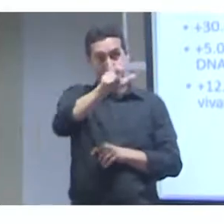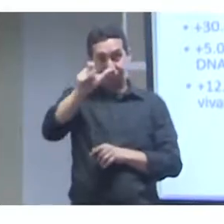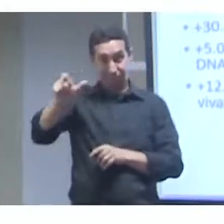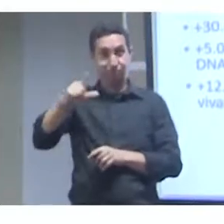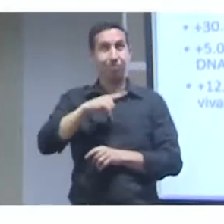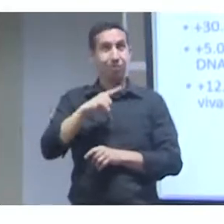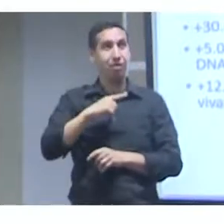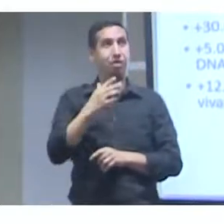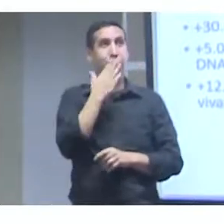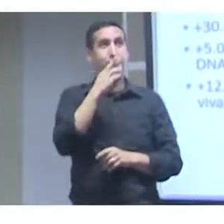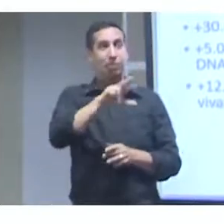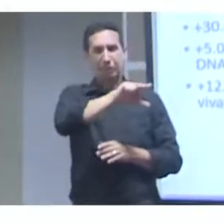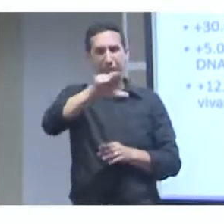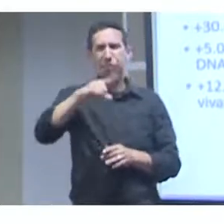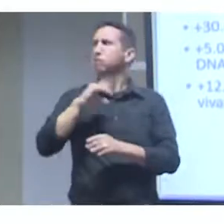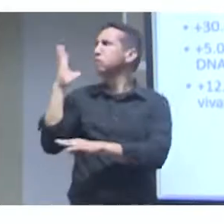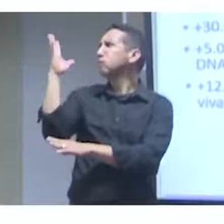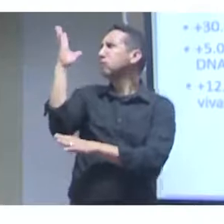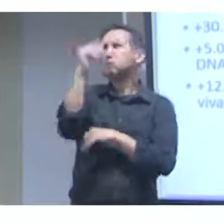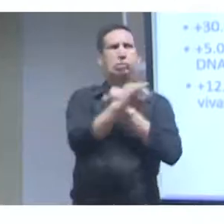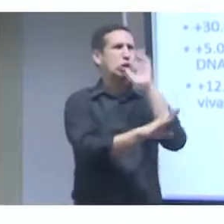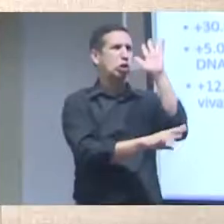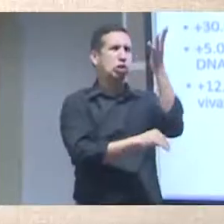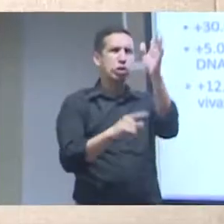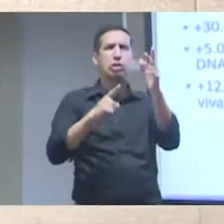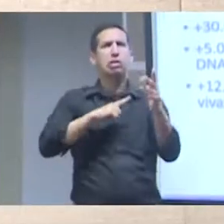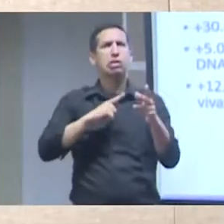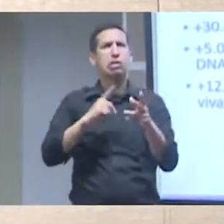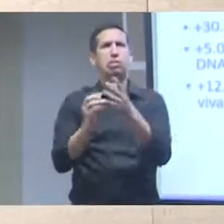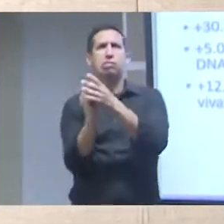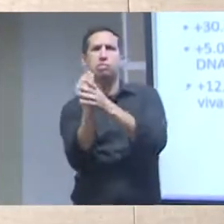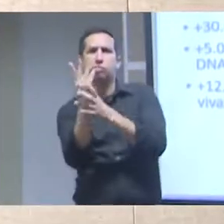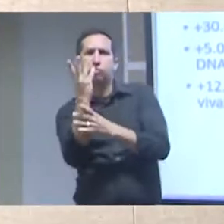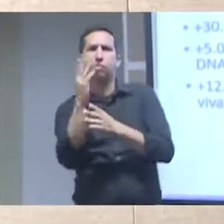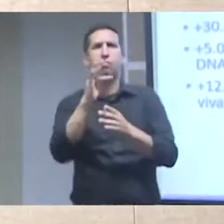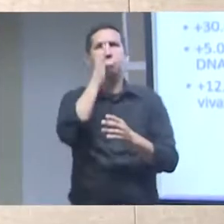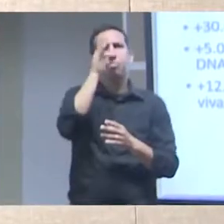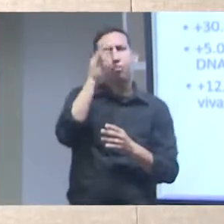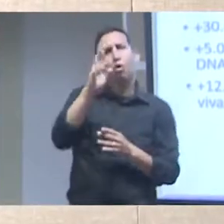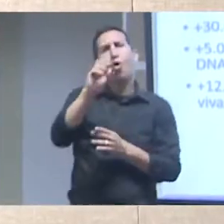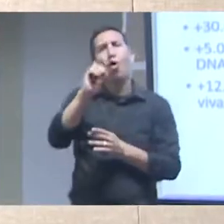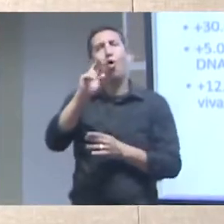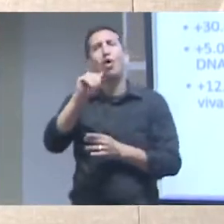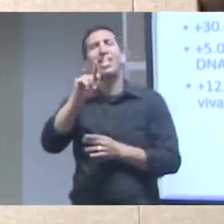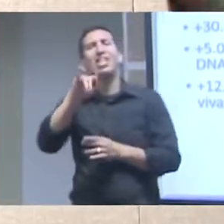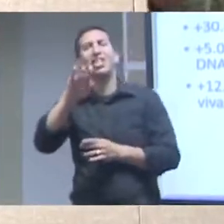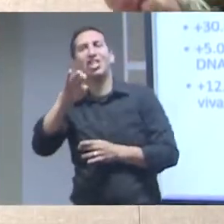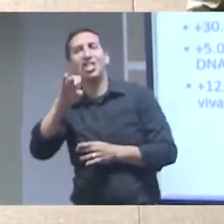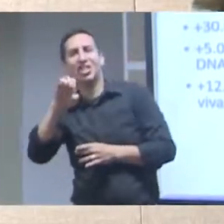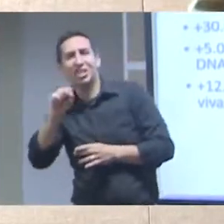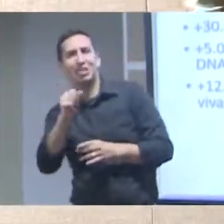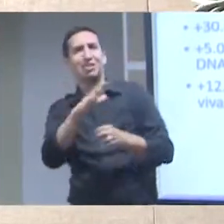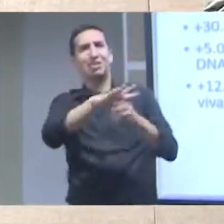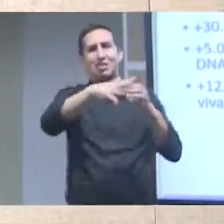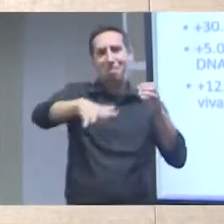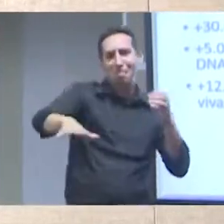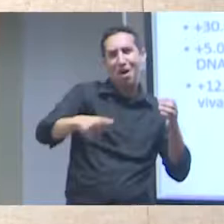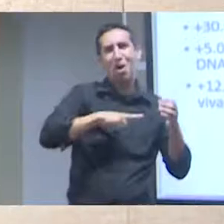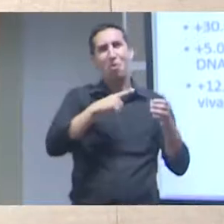.500 indivíduos. Isso aí contando o arboreto, as árvores, além da coleção de orquídeas, bromélias,